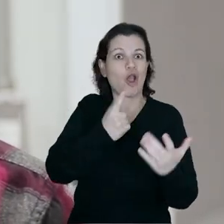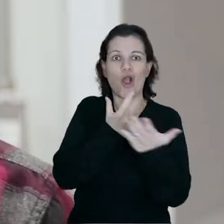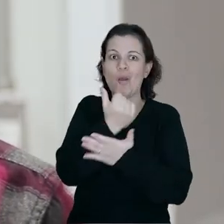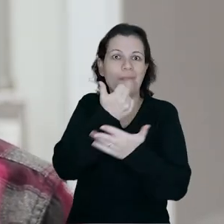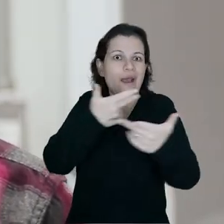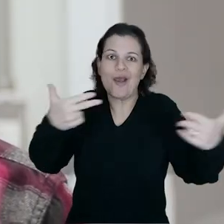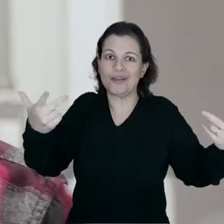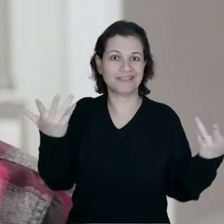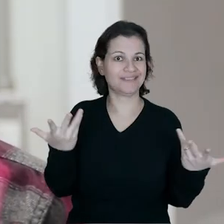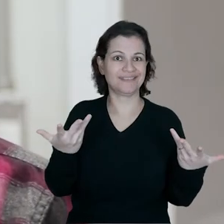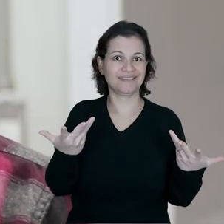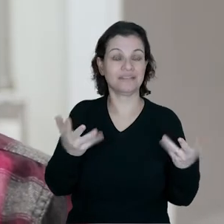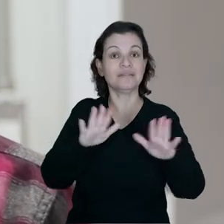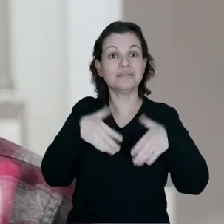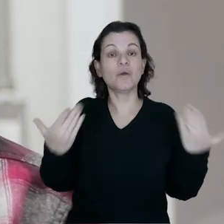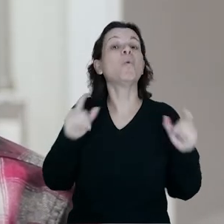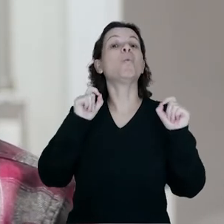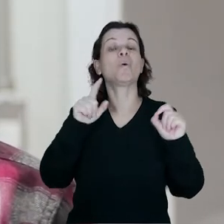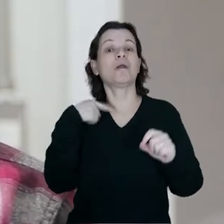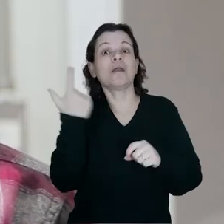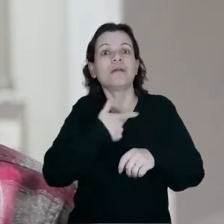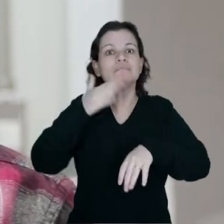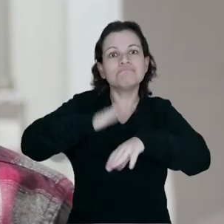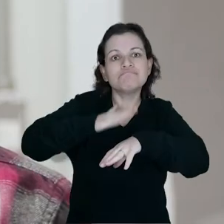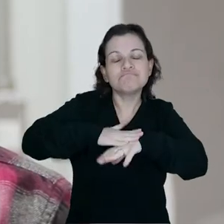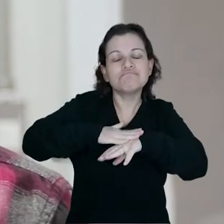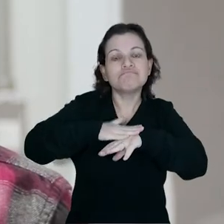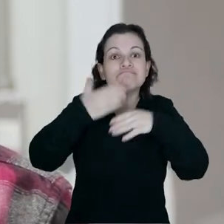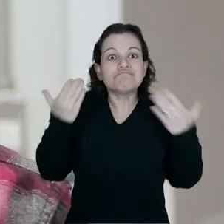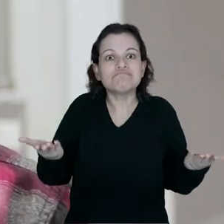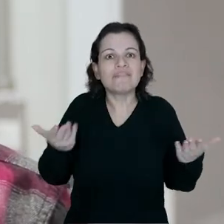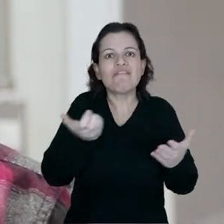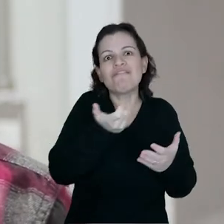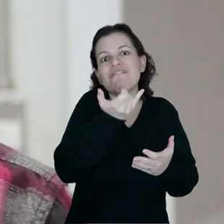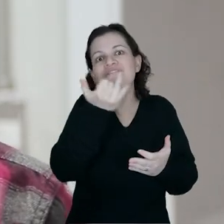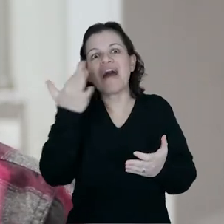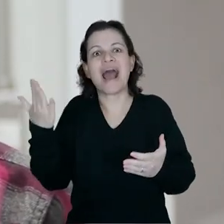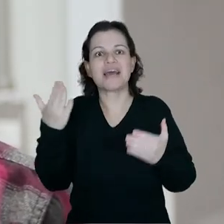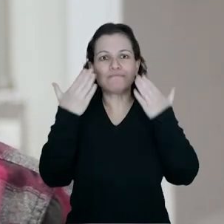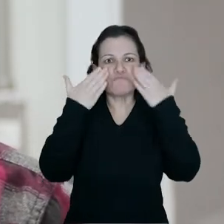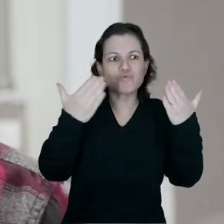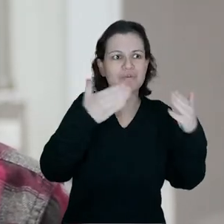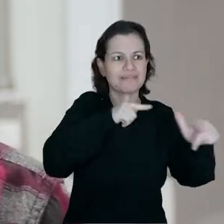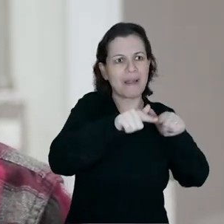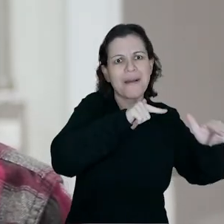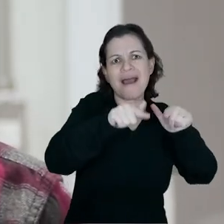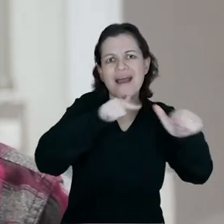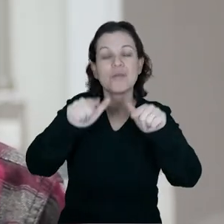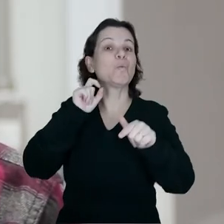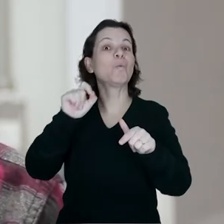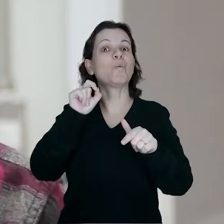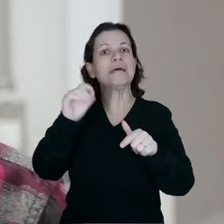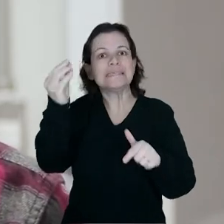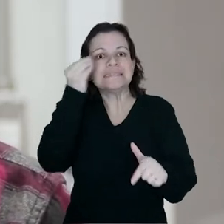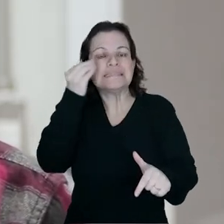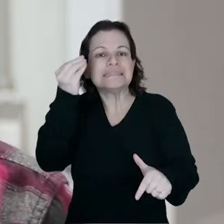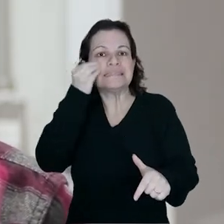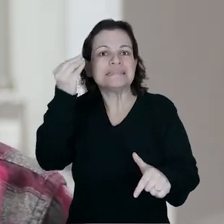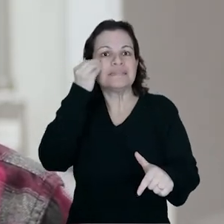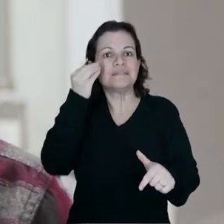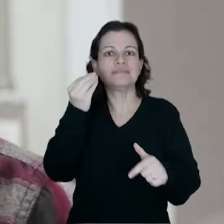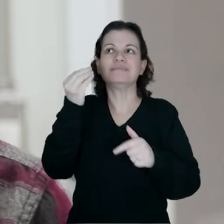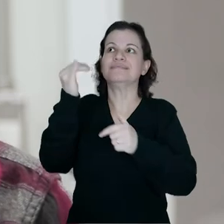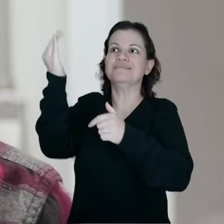consegue comprar algumas coisas. Então, que a gente fez foi, foram várias frentes de trabalho, uma delas tentar